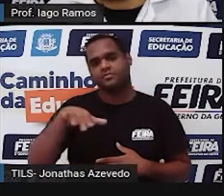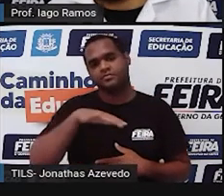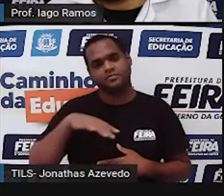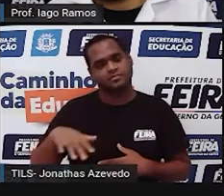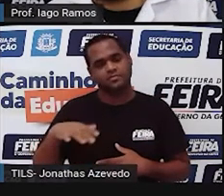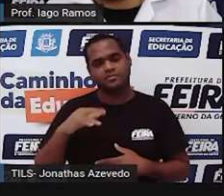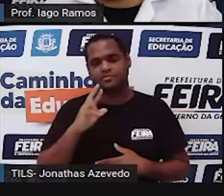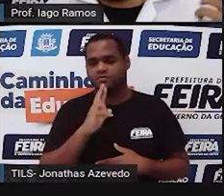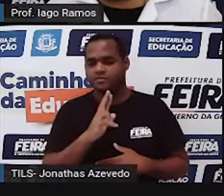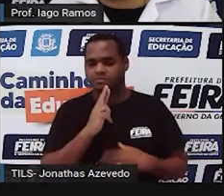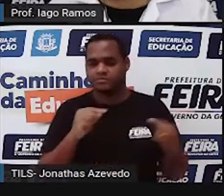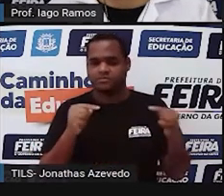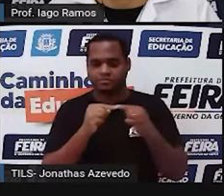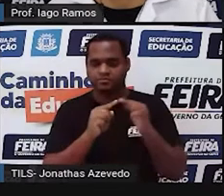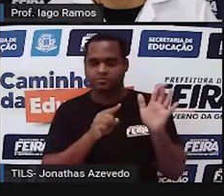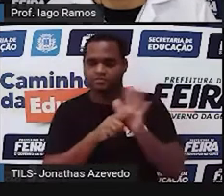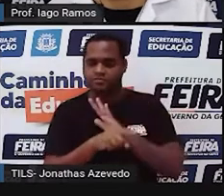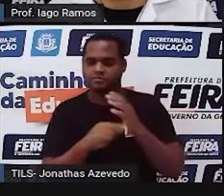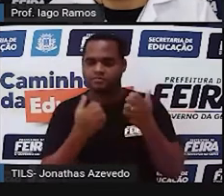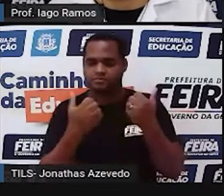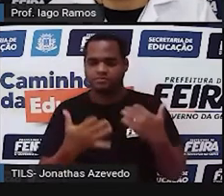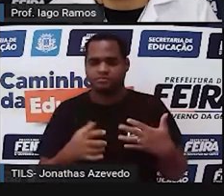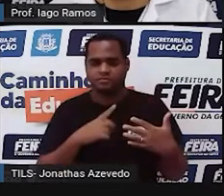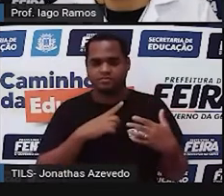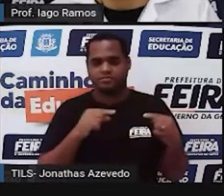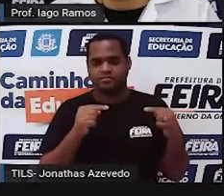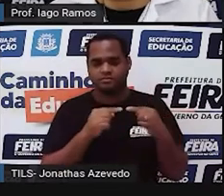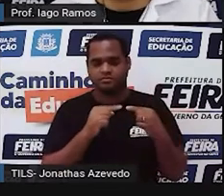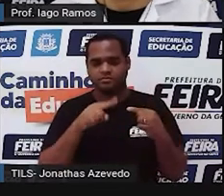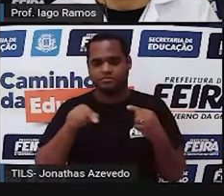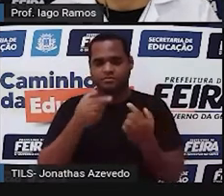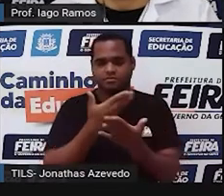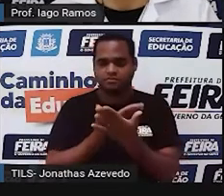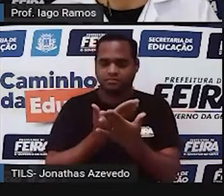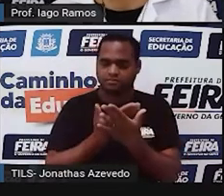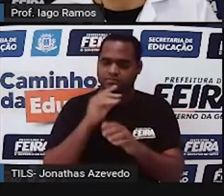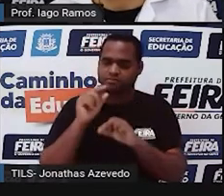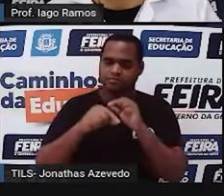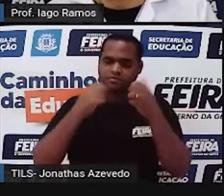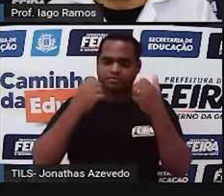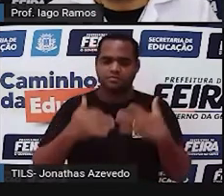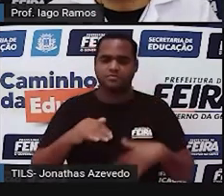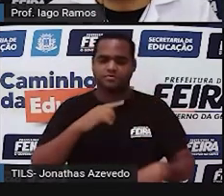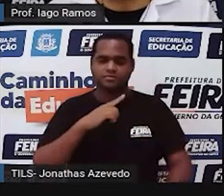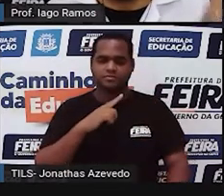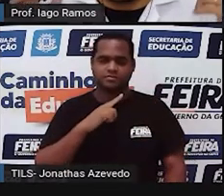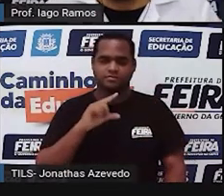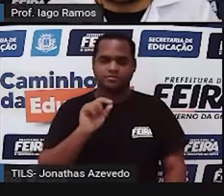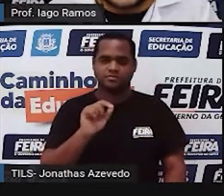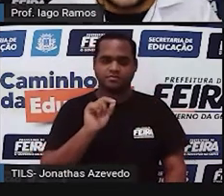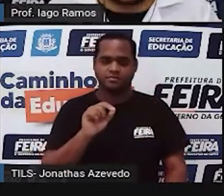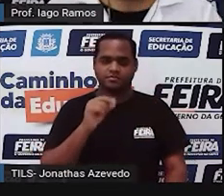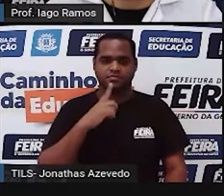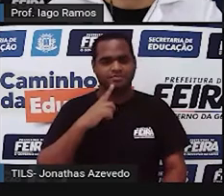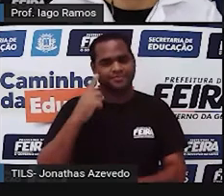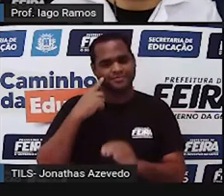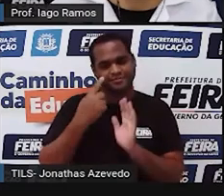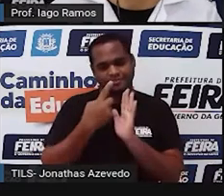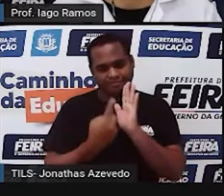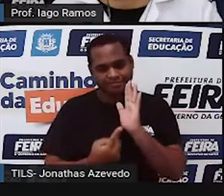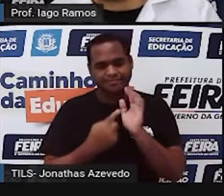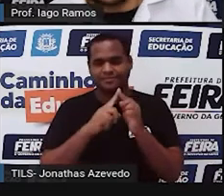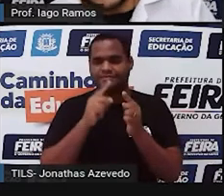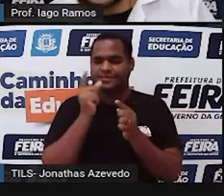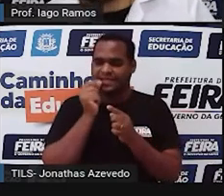respostas, a gente vai lembrando de coisas que a gente já estudou em nossas aulas, certo? O legal é ter o caderno, é ter o